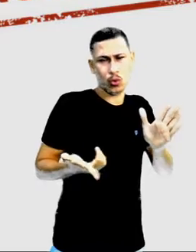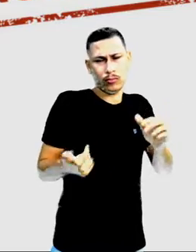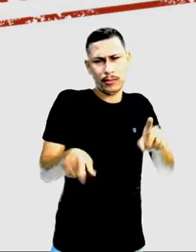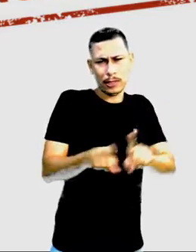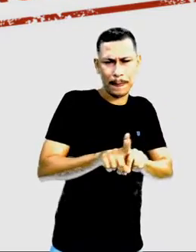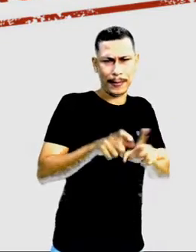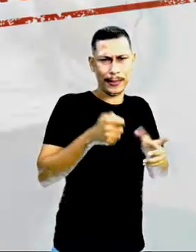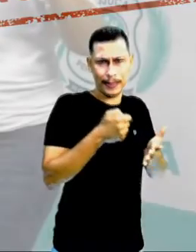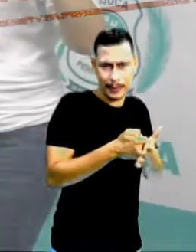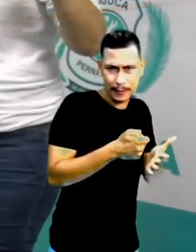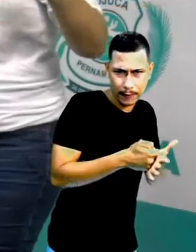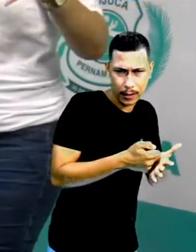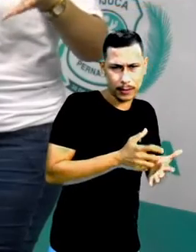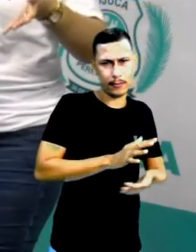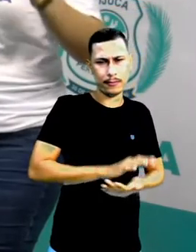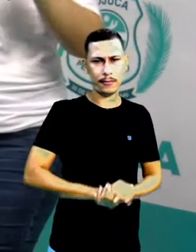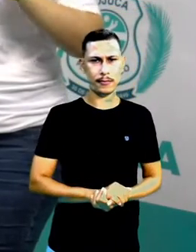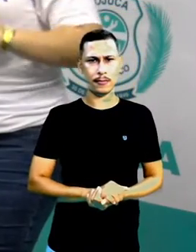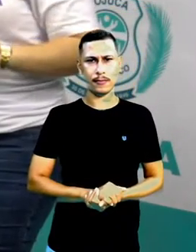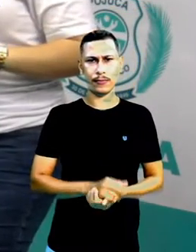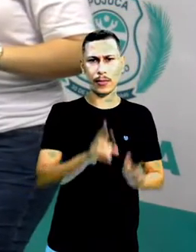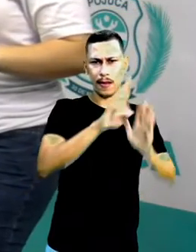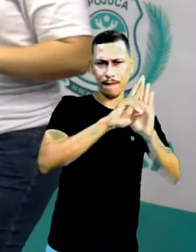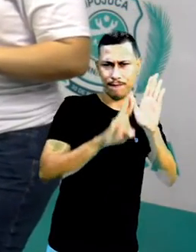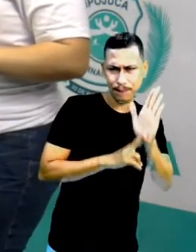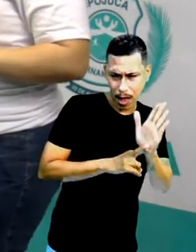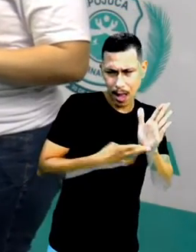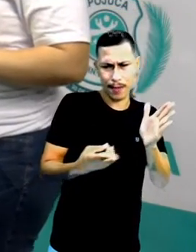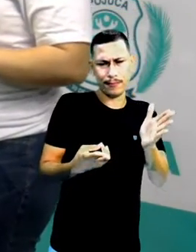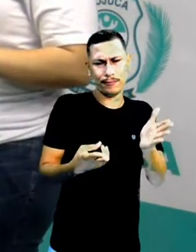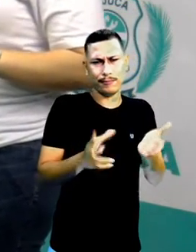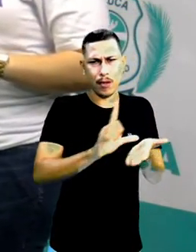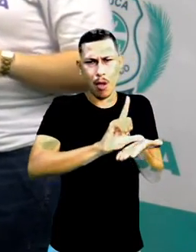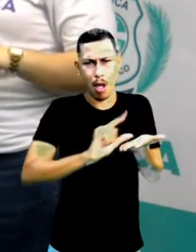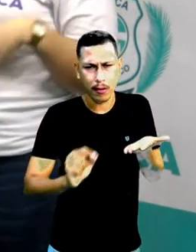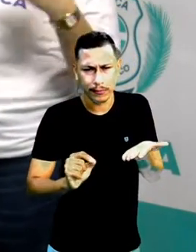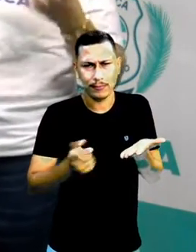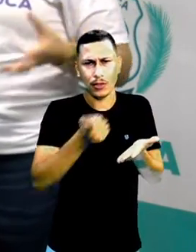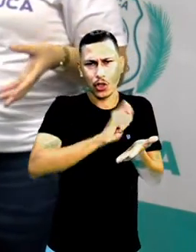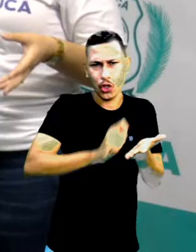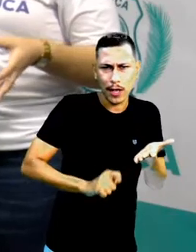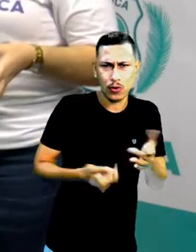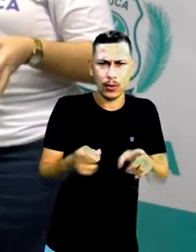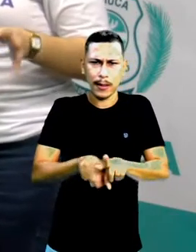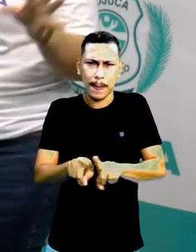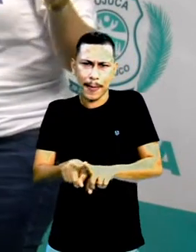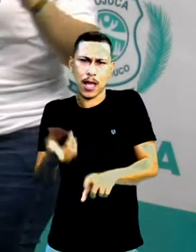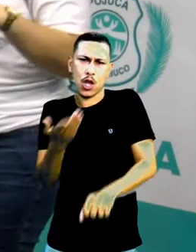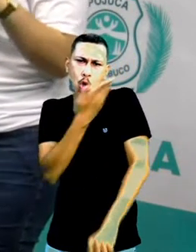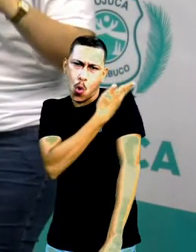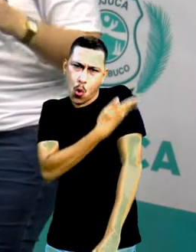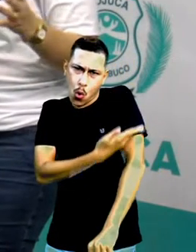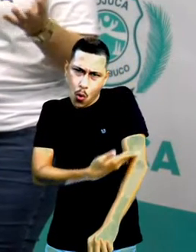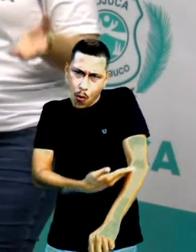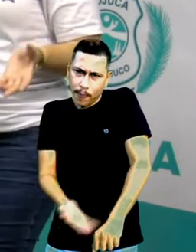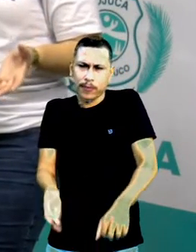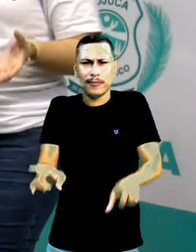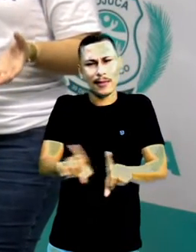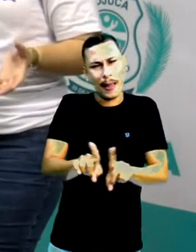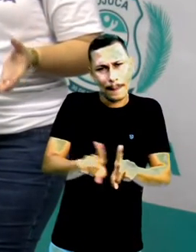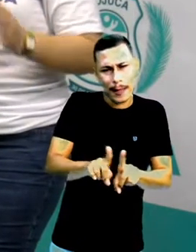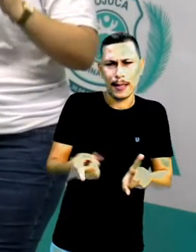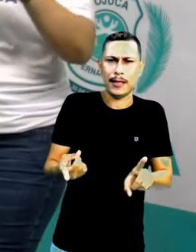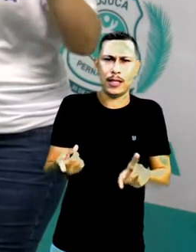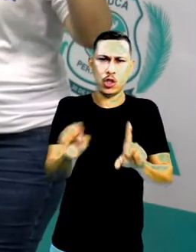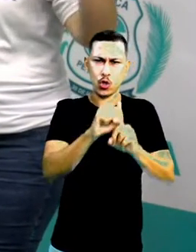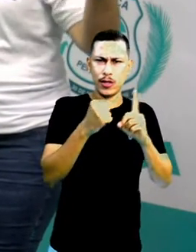está lá tudo prescrito, normatizado. Nosso comportamento na sociedade, a gente não age da forma que